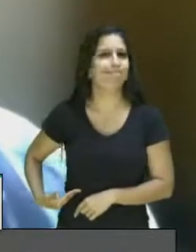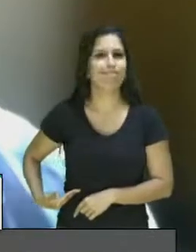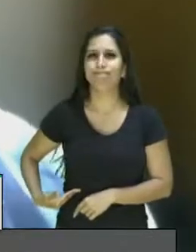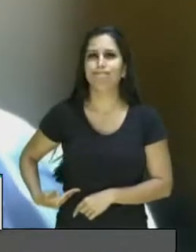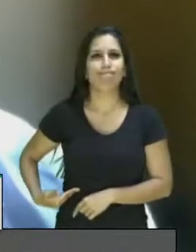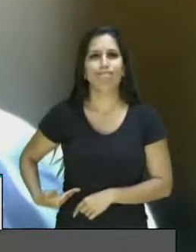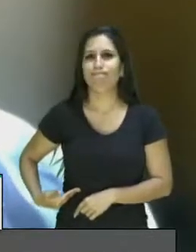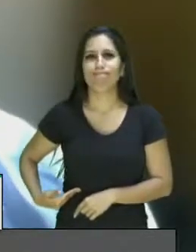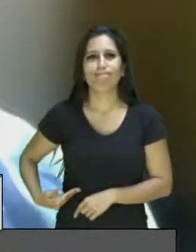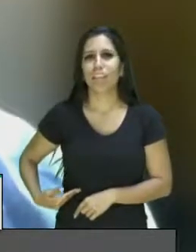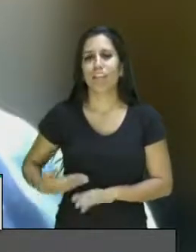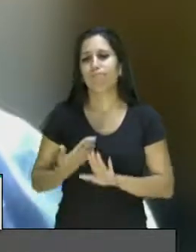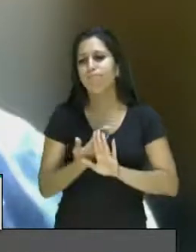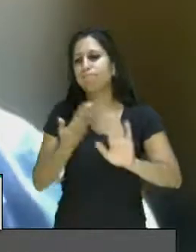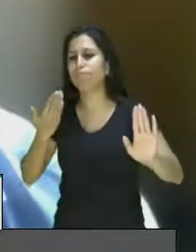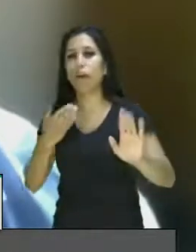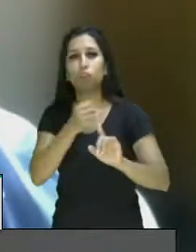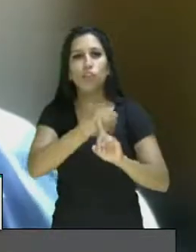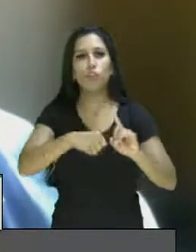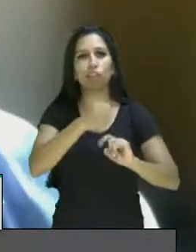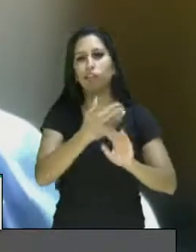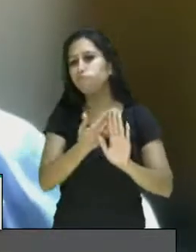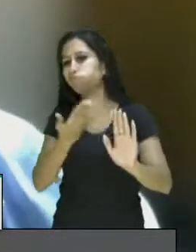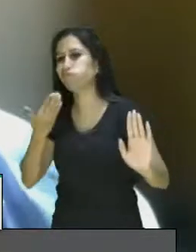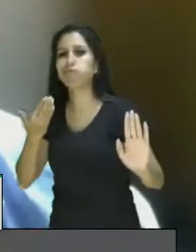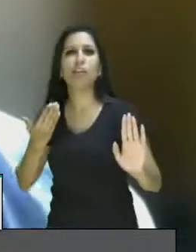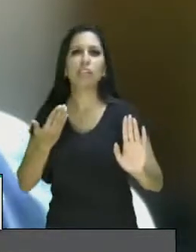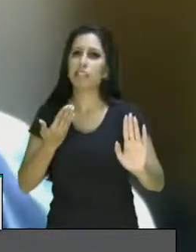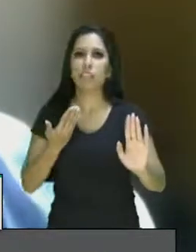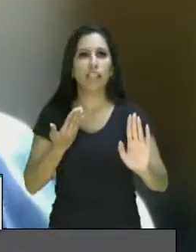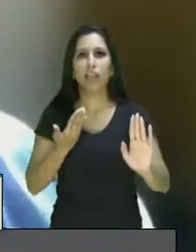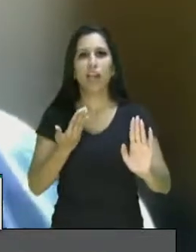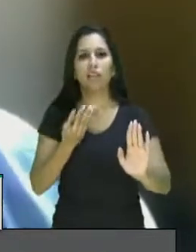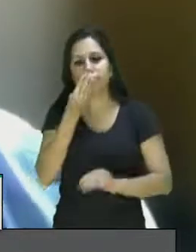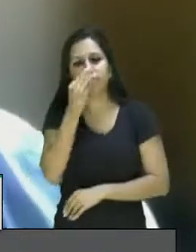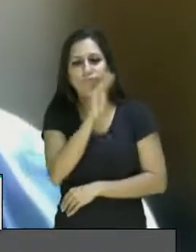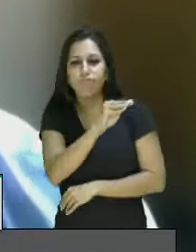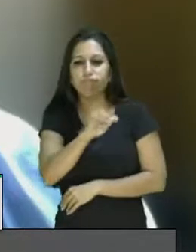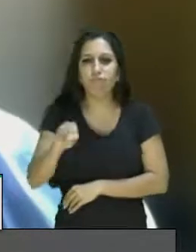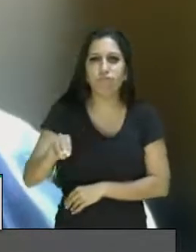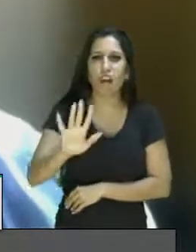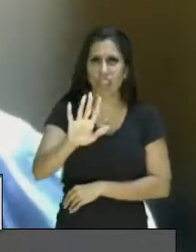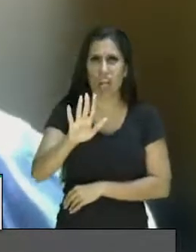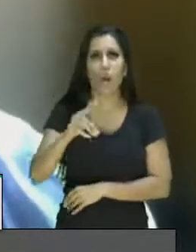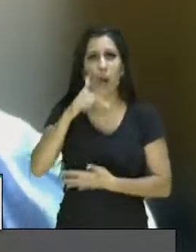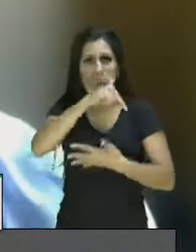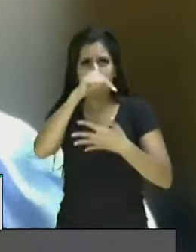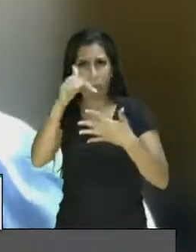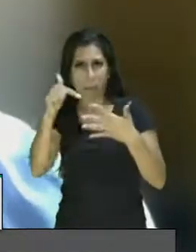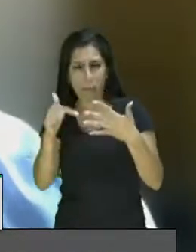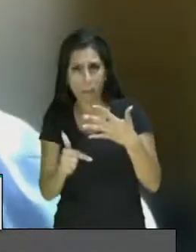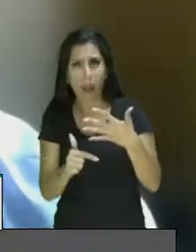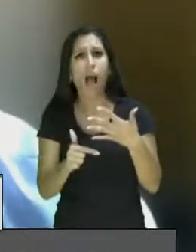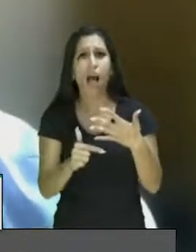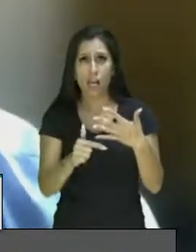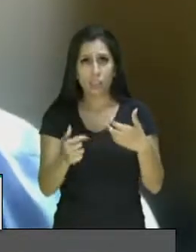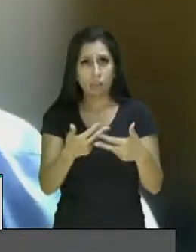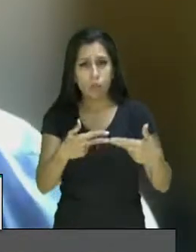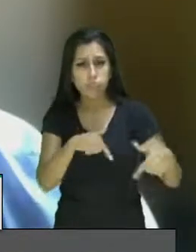civil, e aí eu posso elencar aqui todas as ações que vieram de forma autoritária,